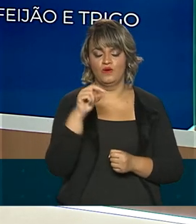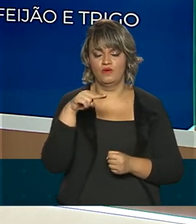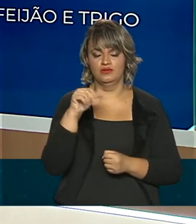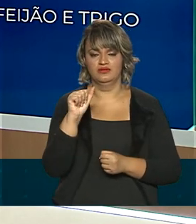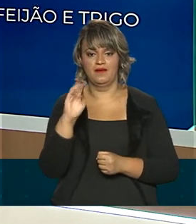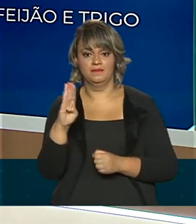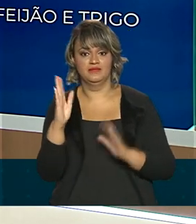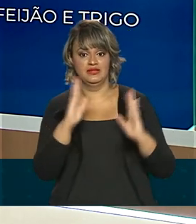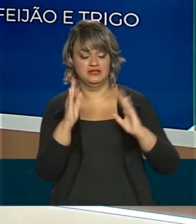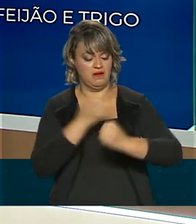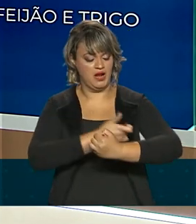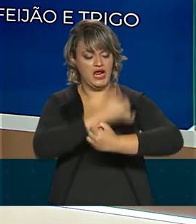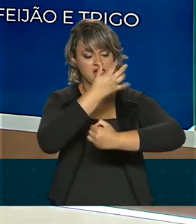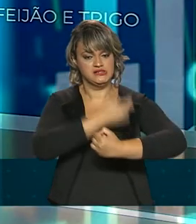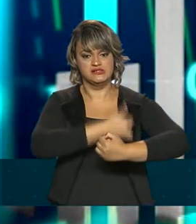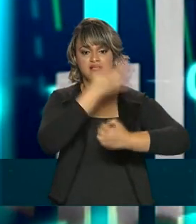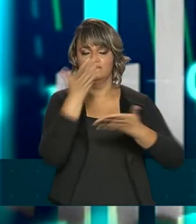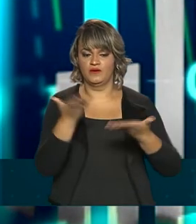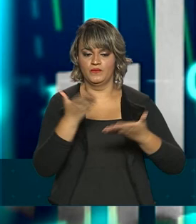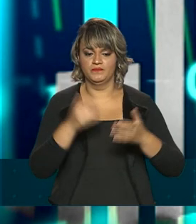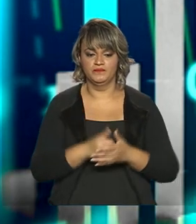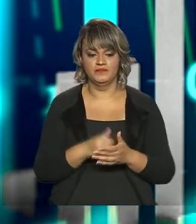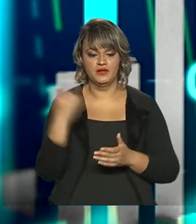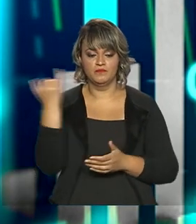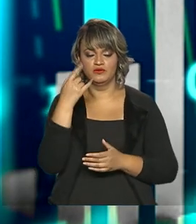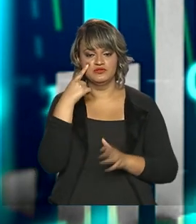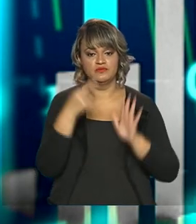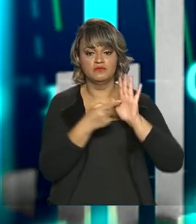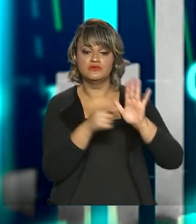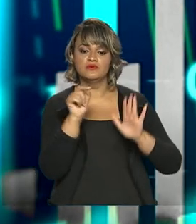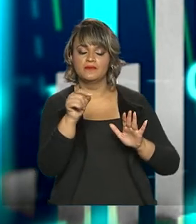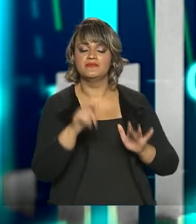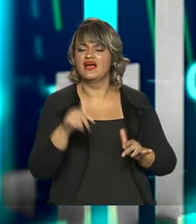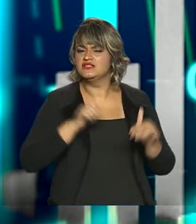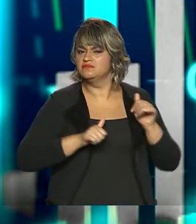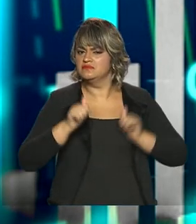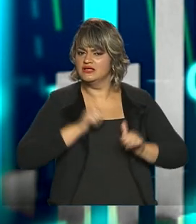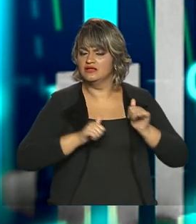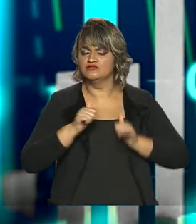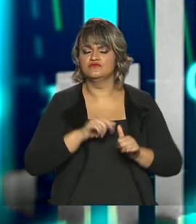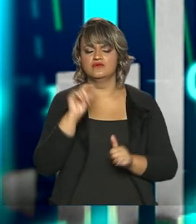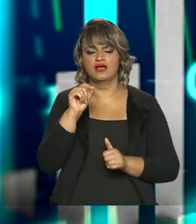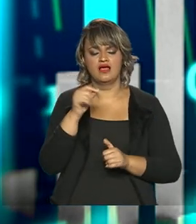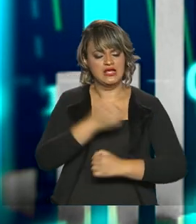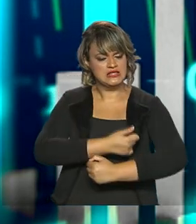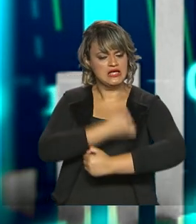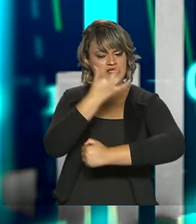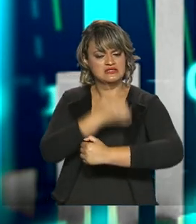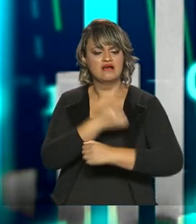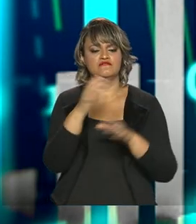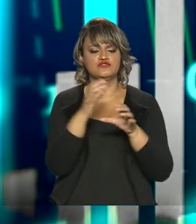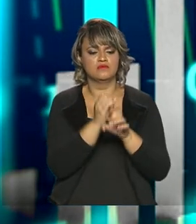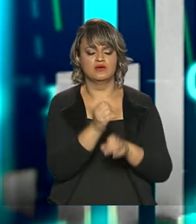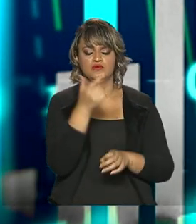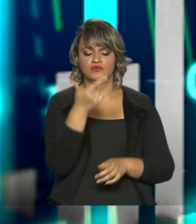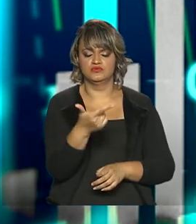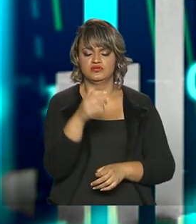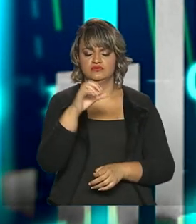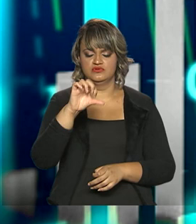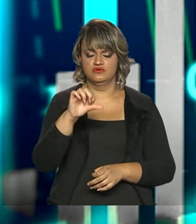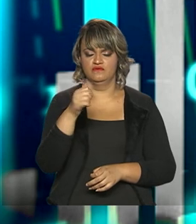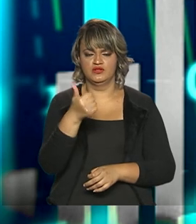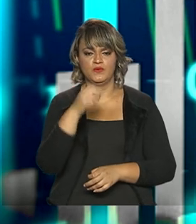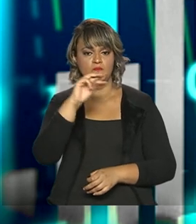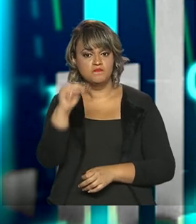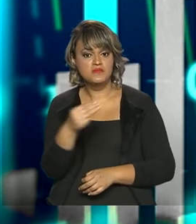nova safra. O que nós temos de relevante para compartilhar contigo? A expectativa, de acordo com a Conab, é de uma safra de 291,1